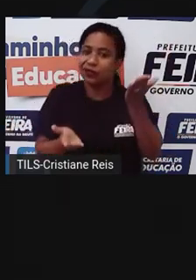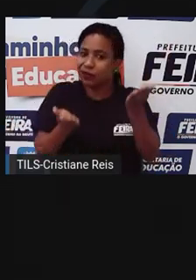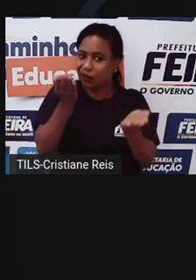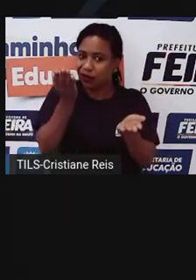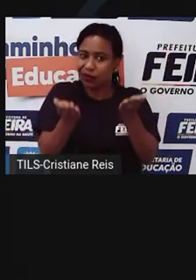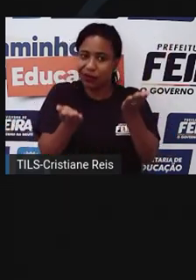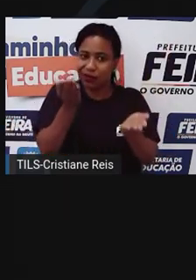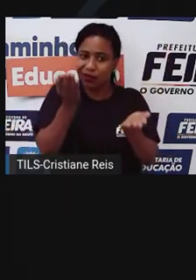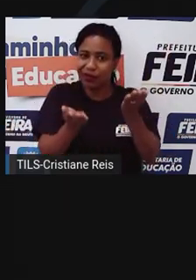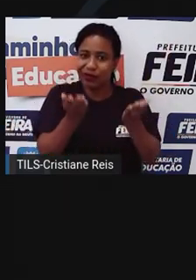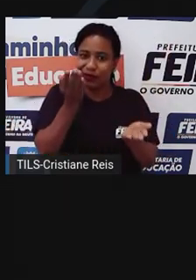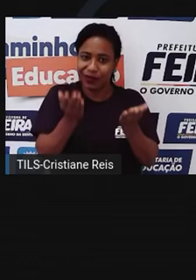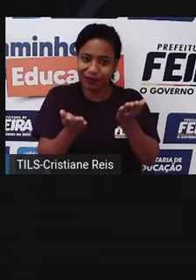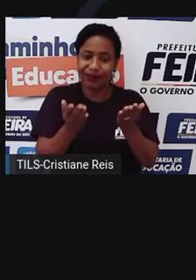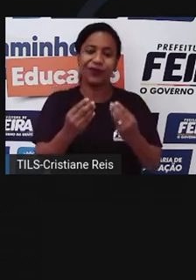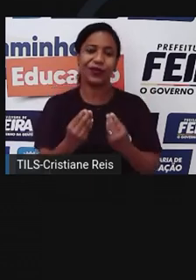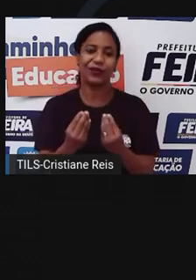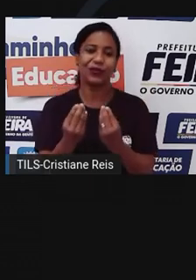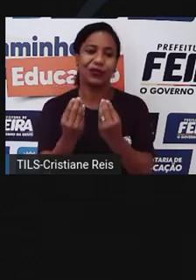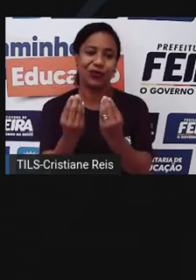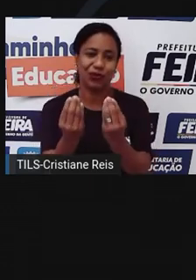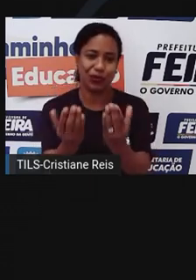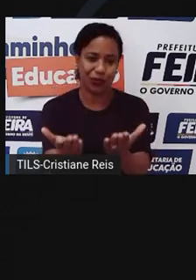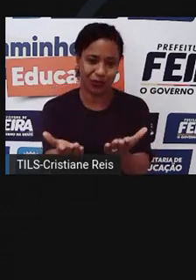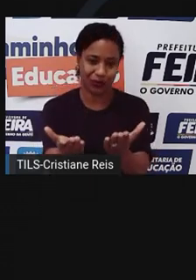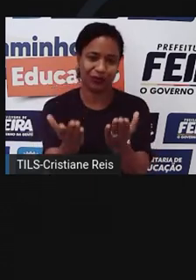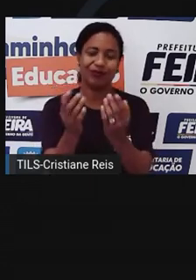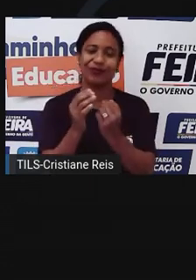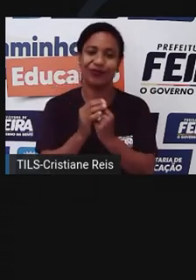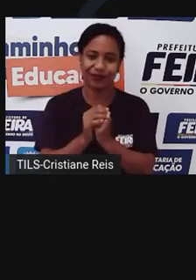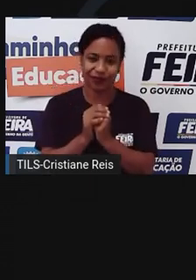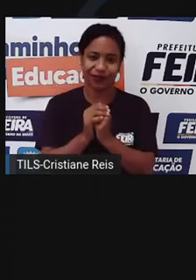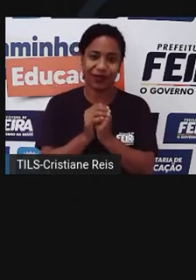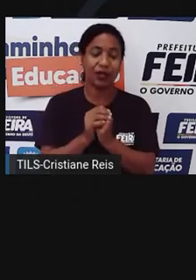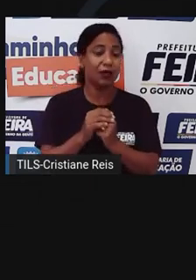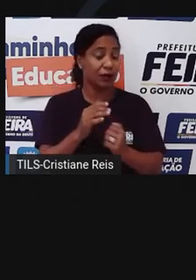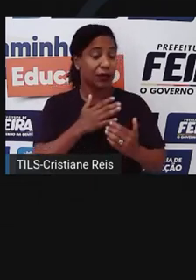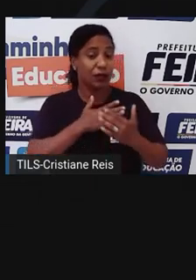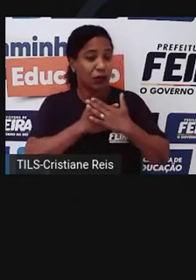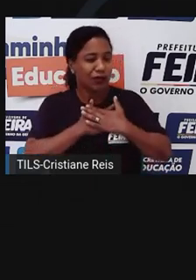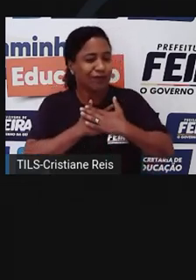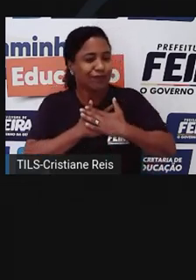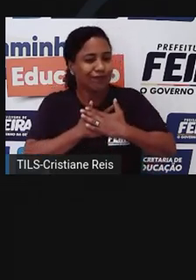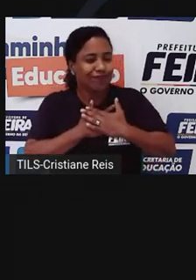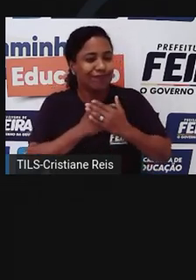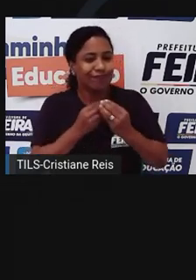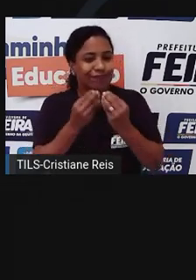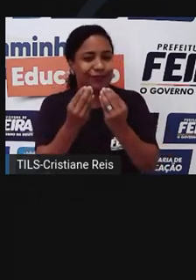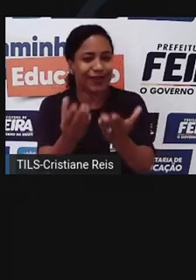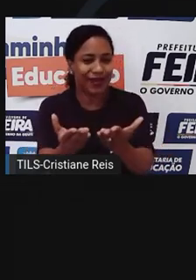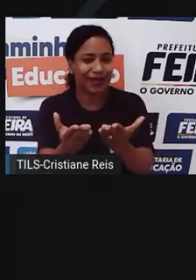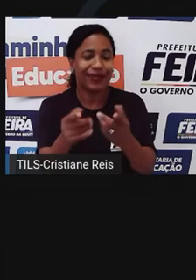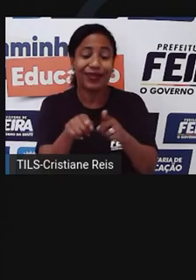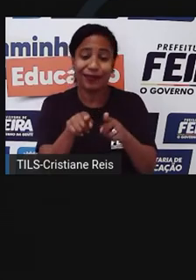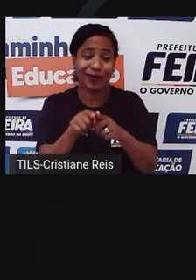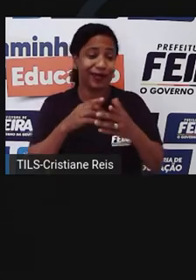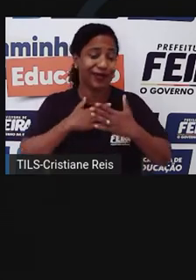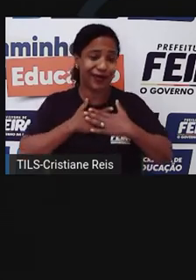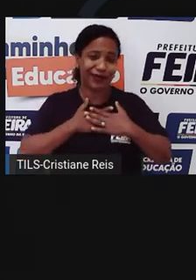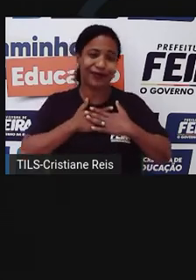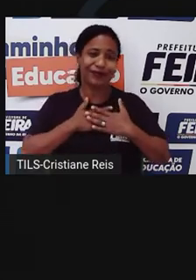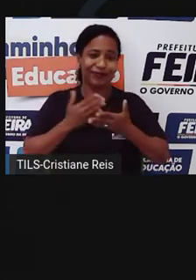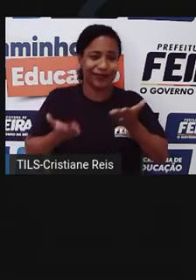dois polos através da doação. Quer dizer, a doação é eu não faço somente um bem ao próximo, como eu faço um bem a mim mesmo,